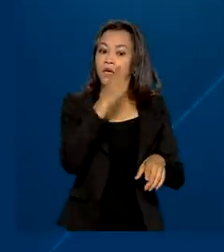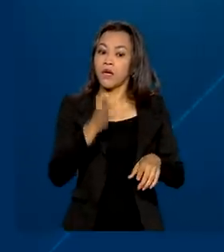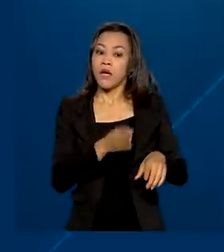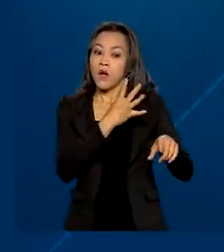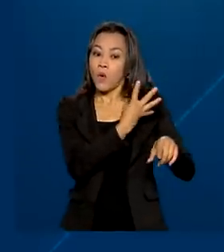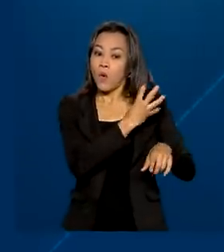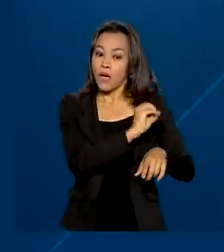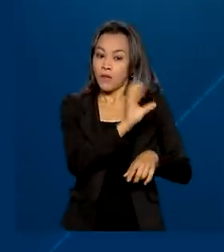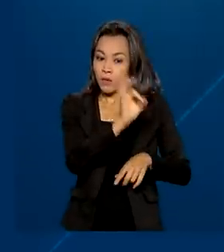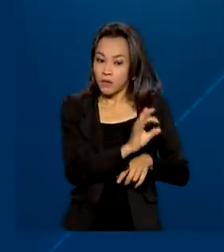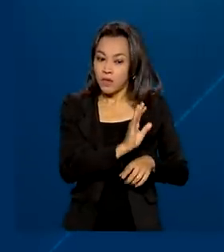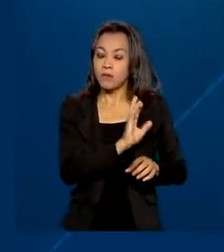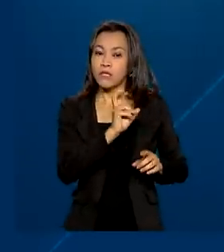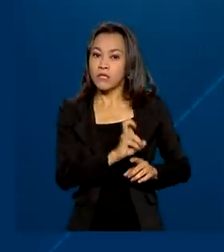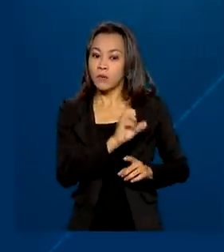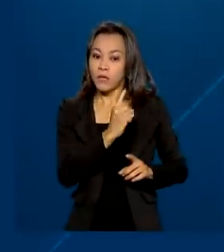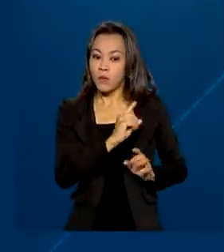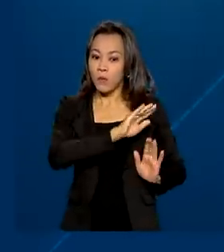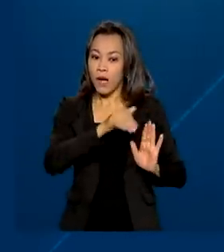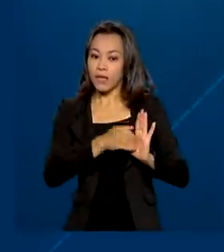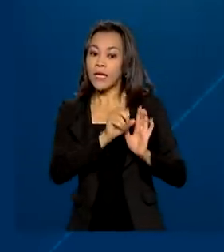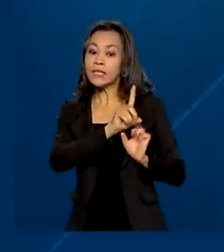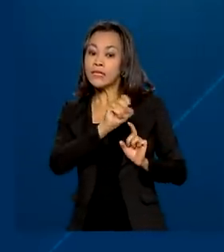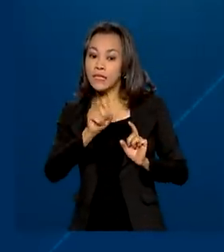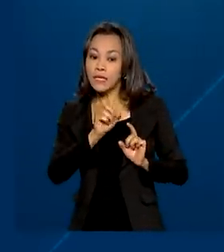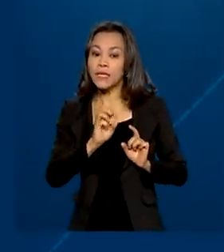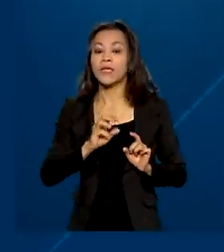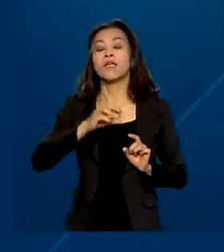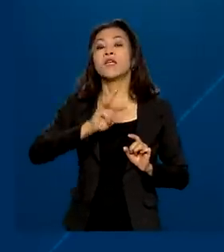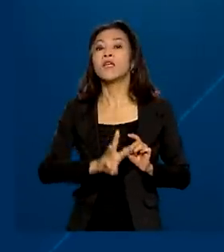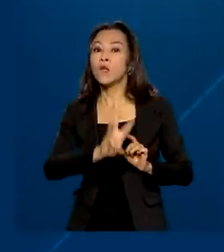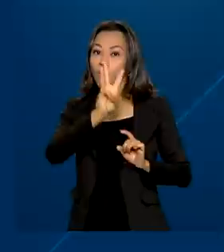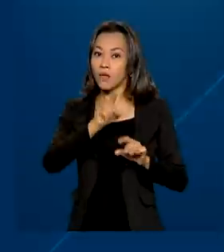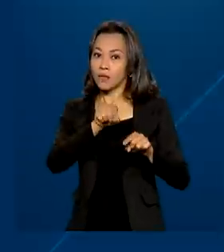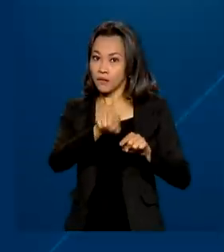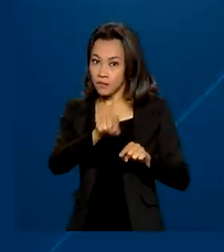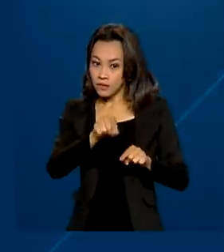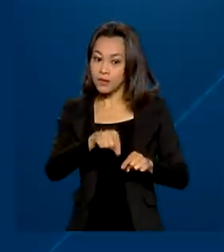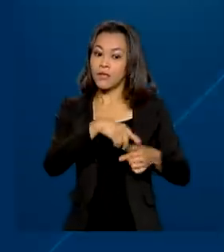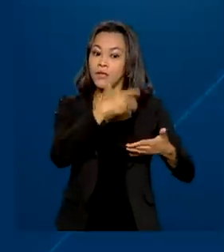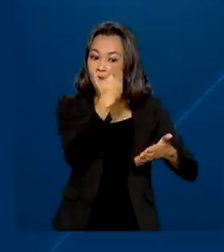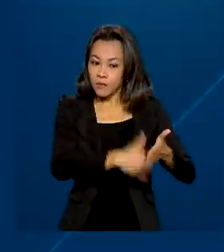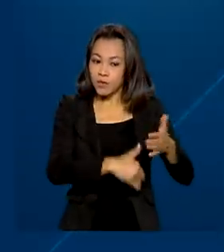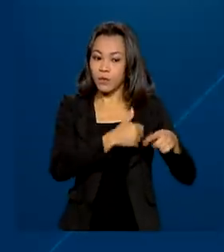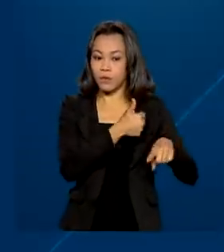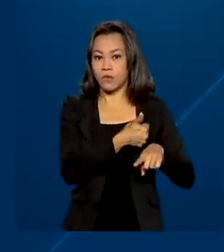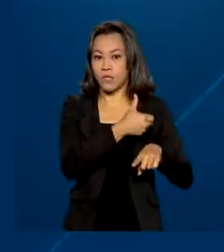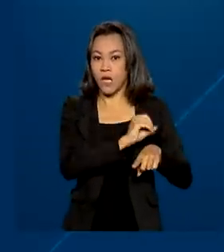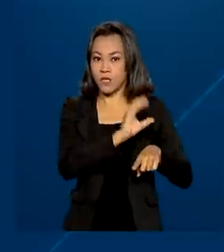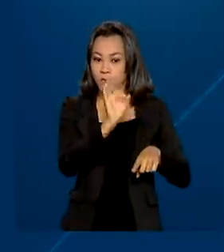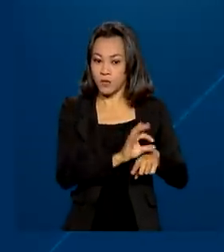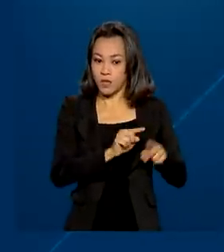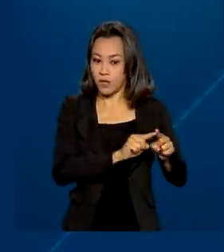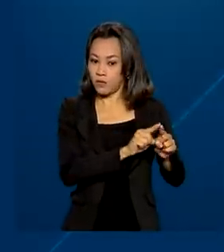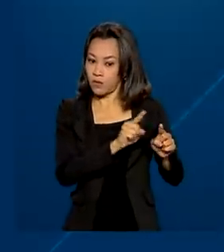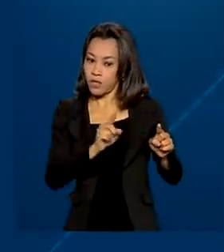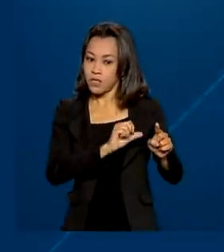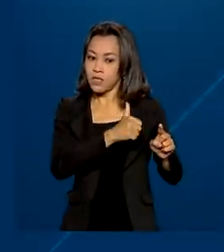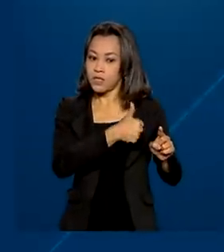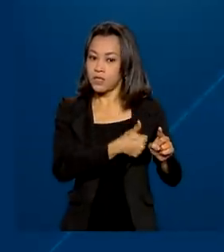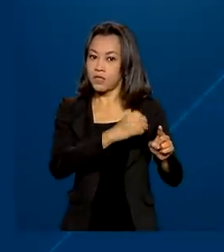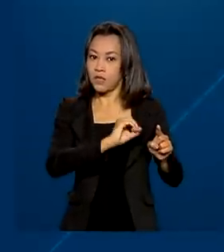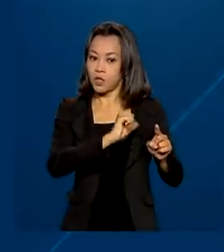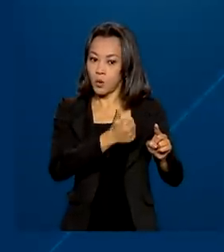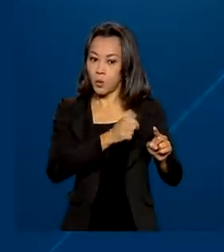de 51 a 100 kW em 30 dias e abatimento de 10% na faixa de 101